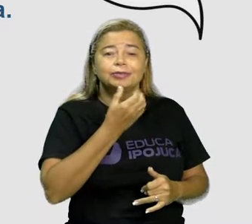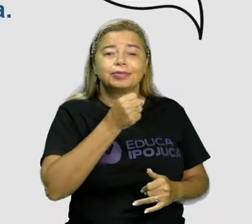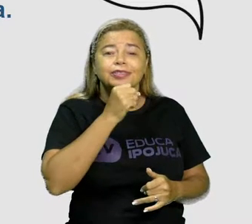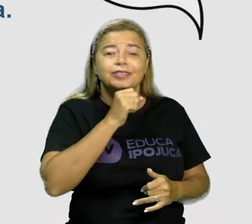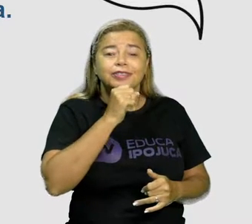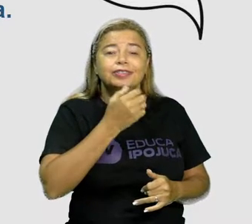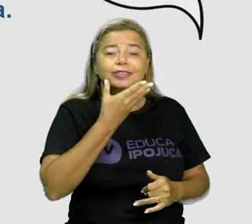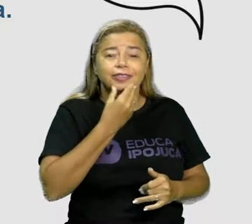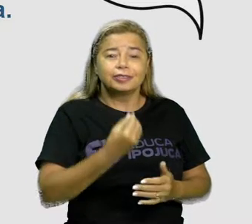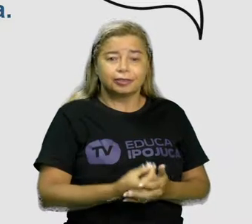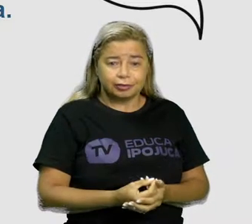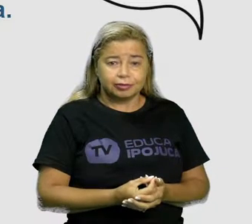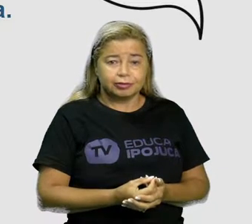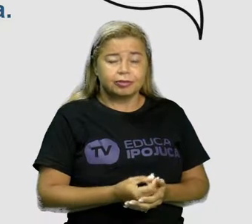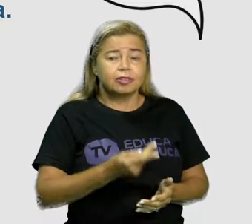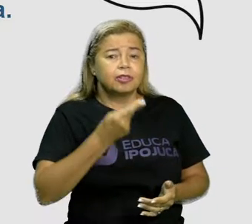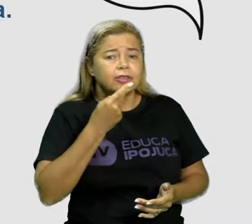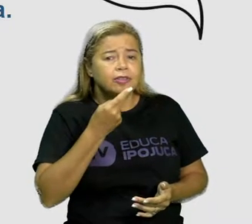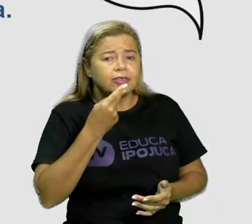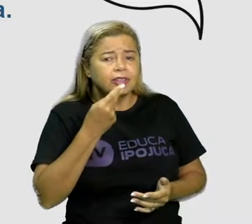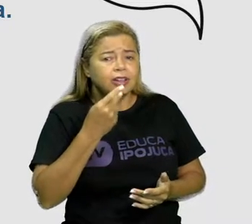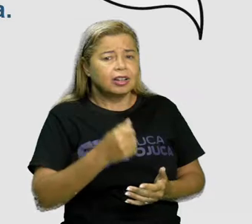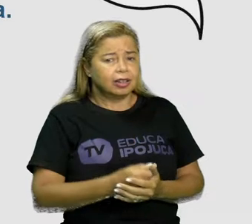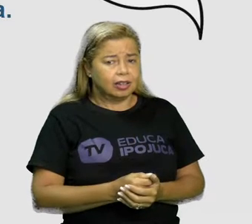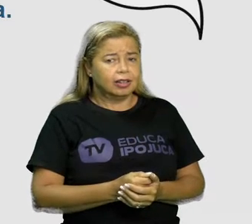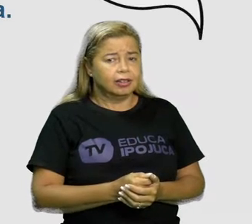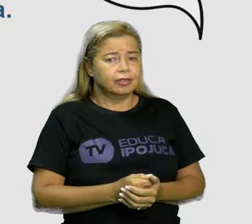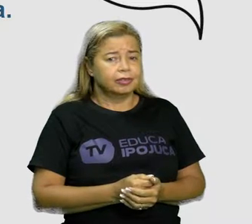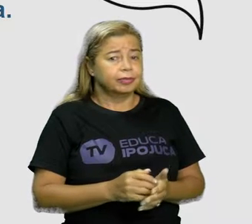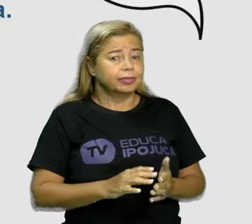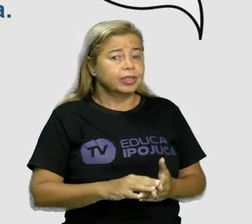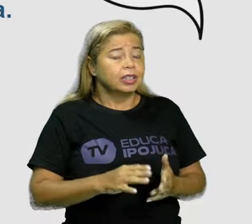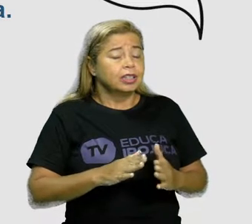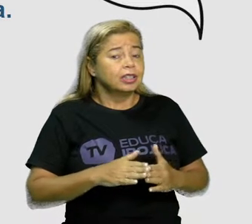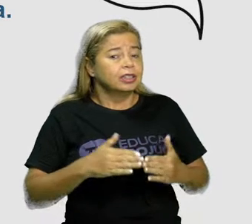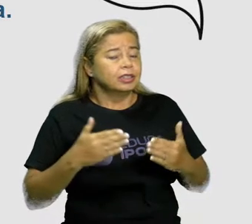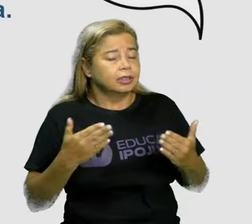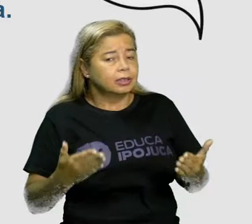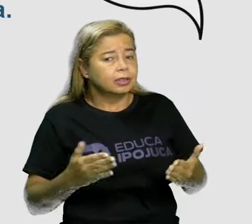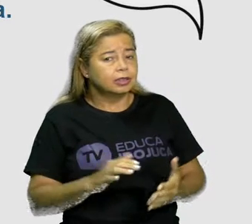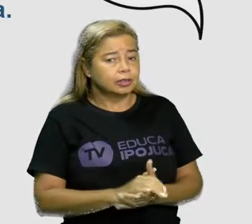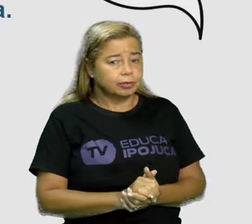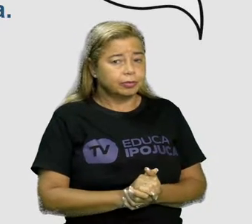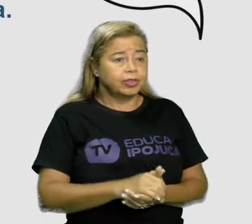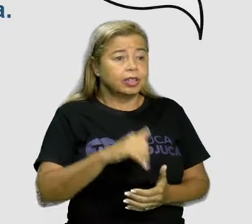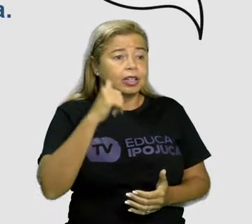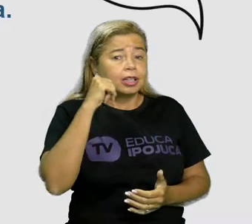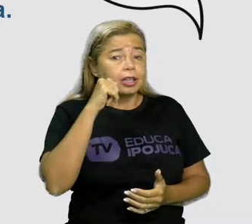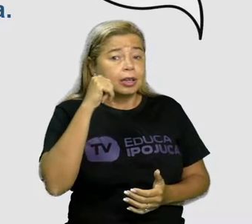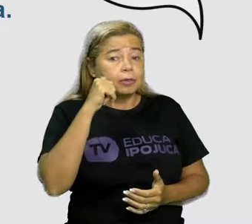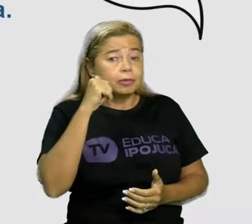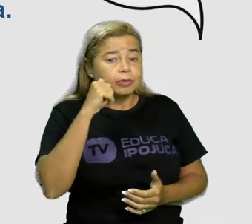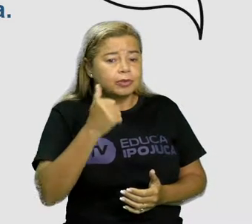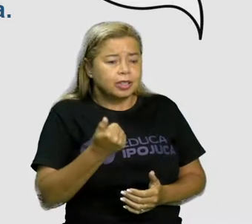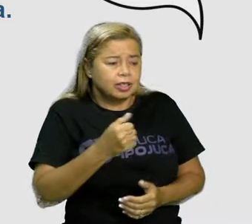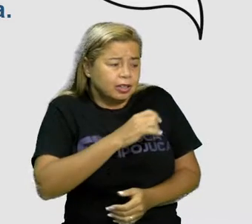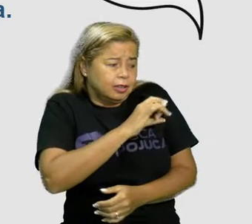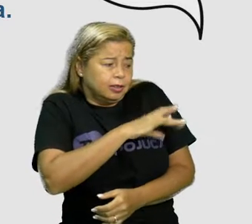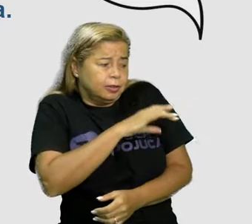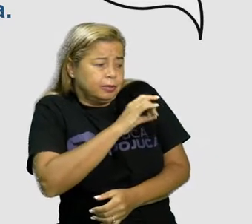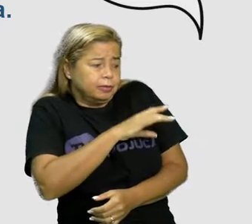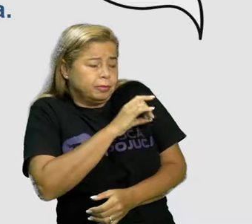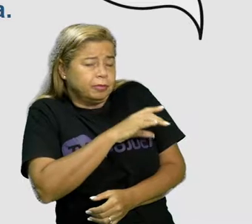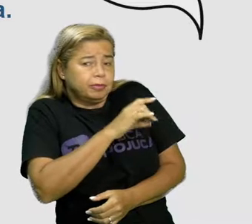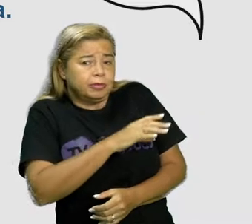alegria, mas bem que ela podia acabar com essa mania. Mania de ter medo de tudo.